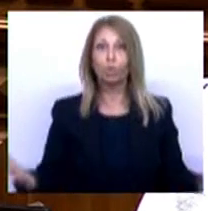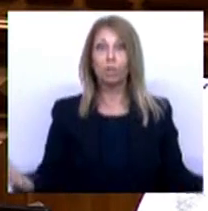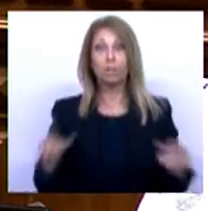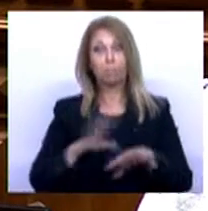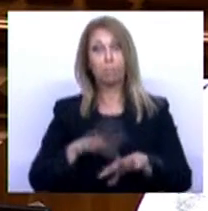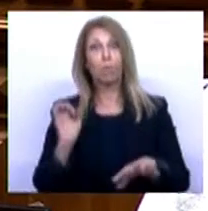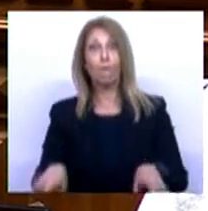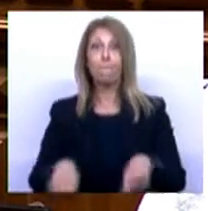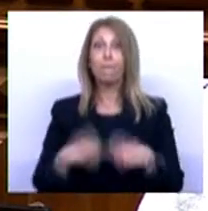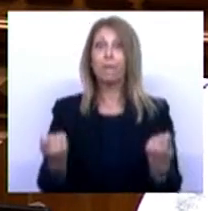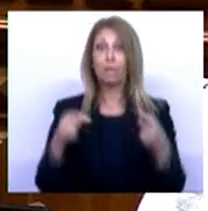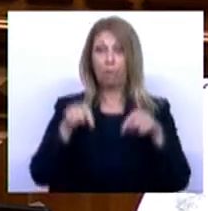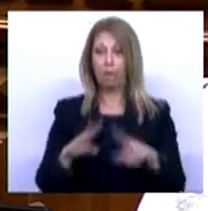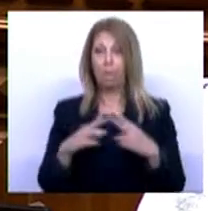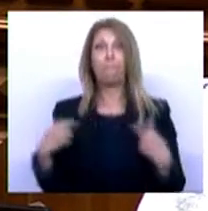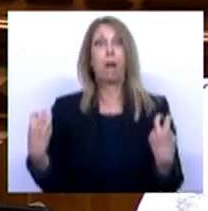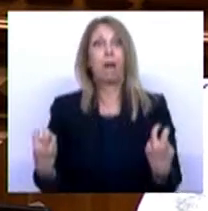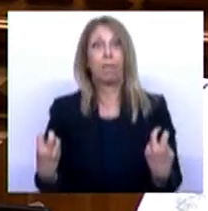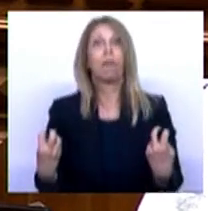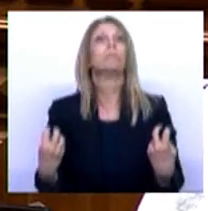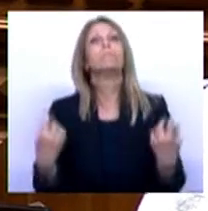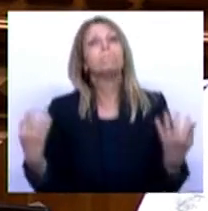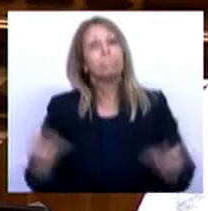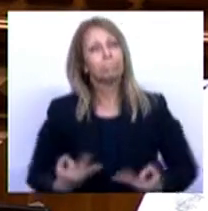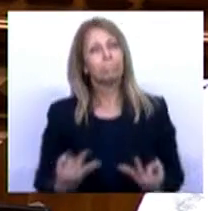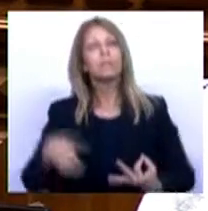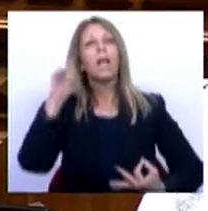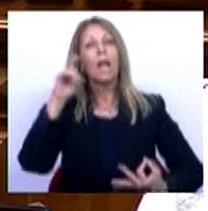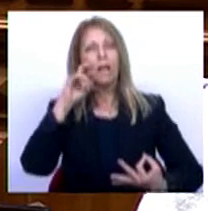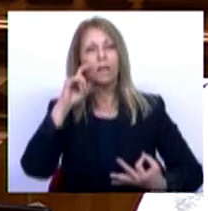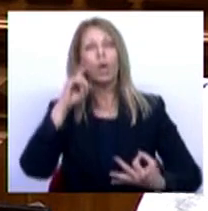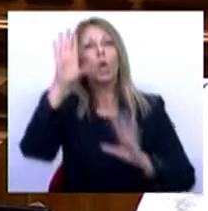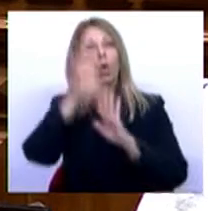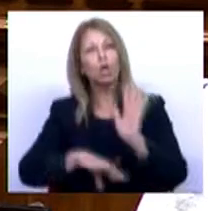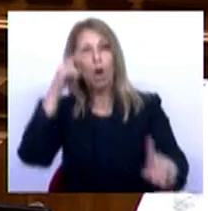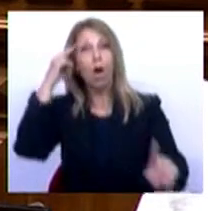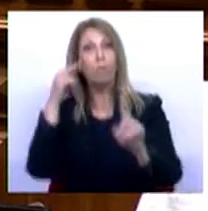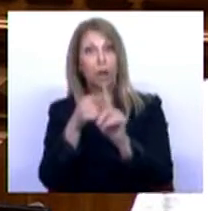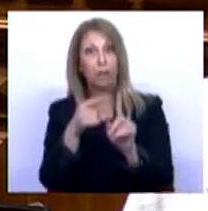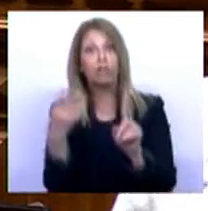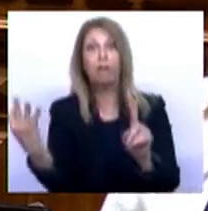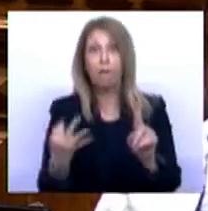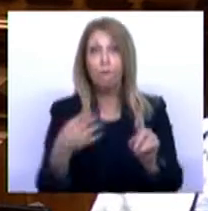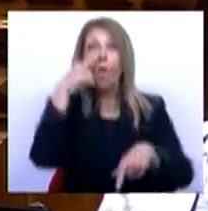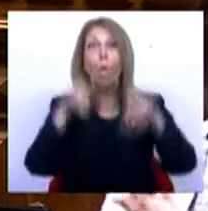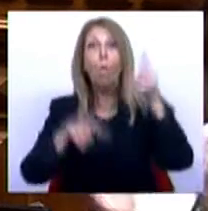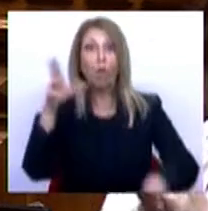está aqui para garantir as condições objetivas que o povo português quis dar ao Partido Socialista.